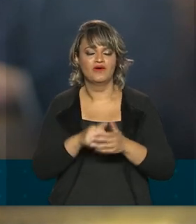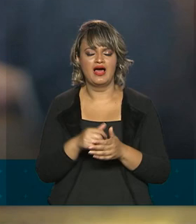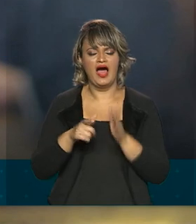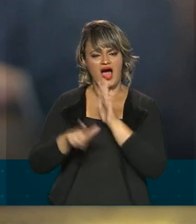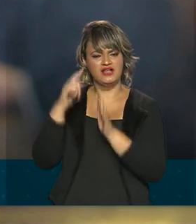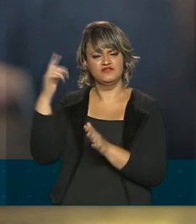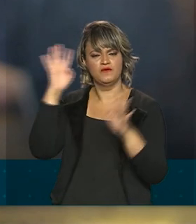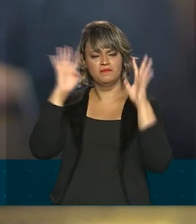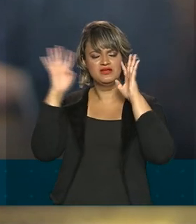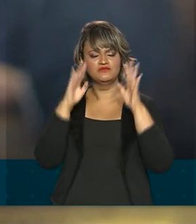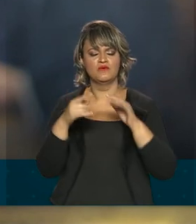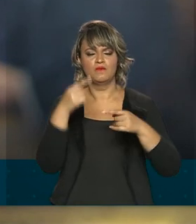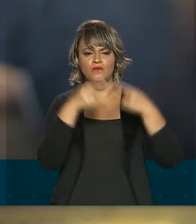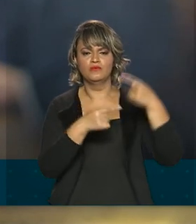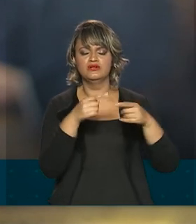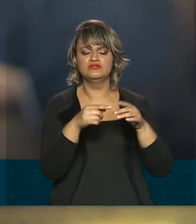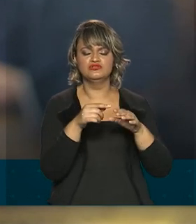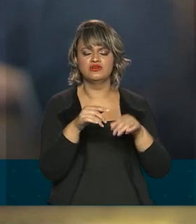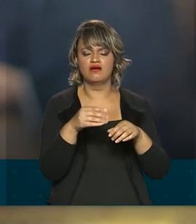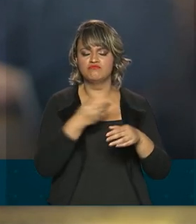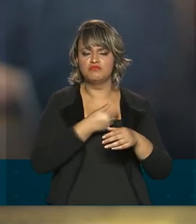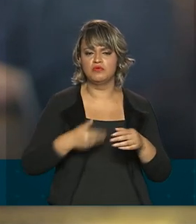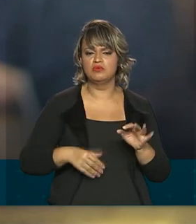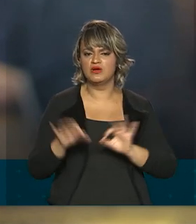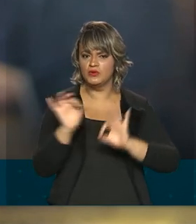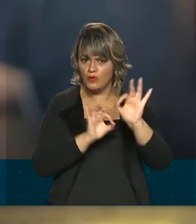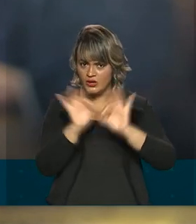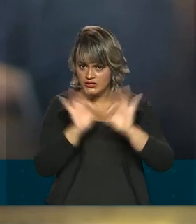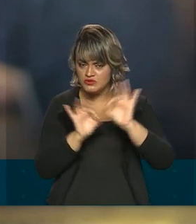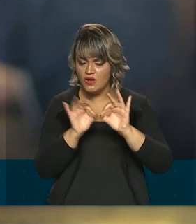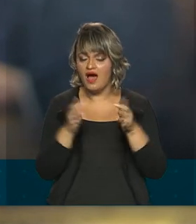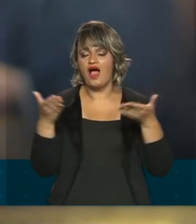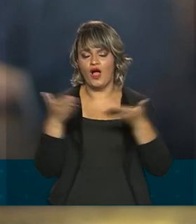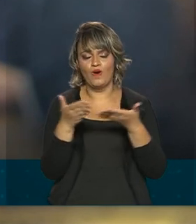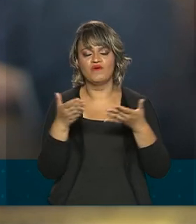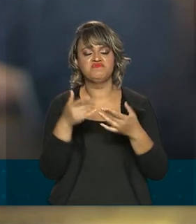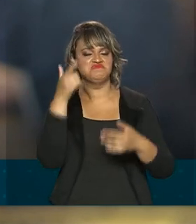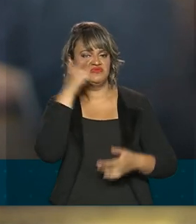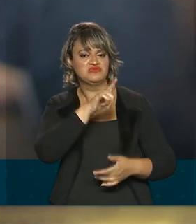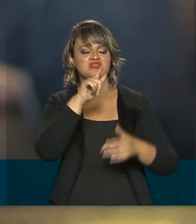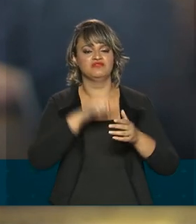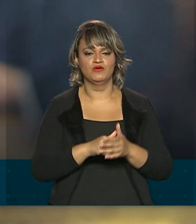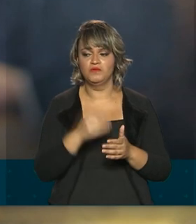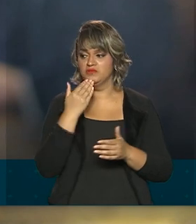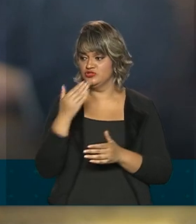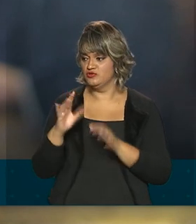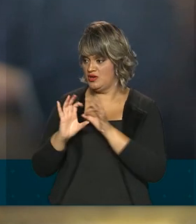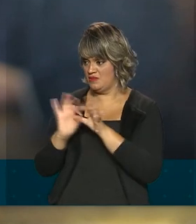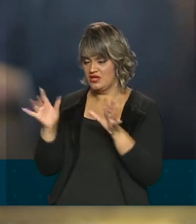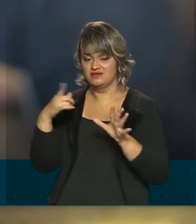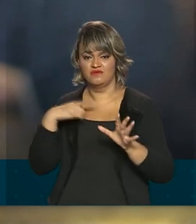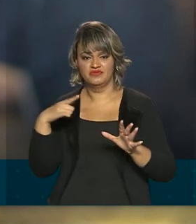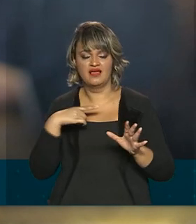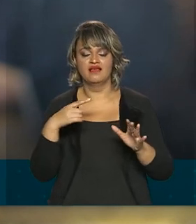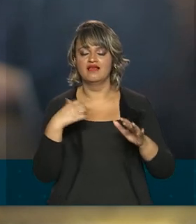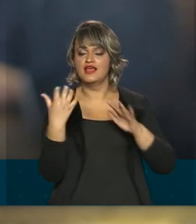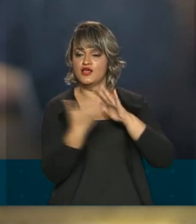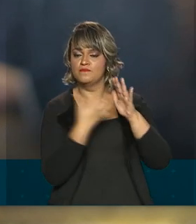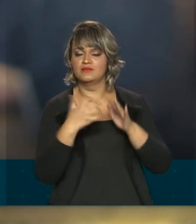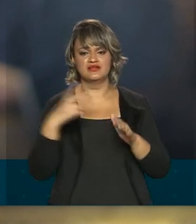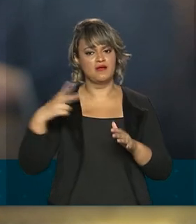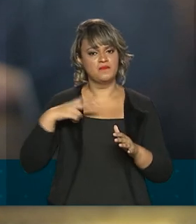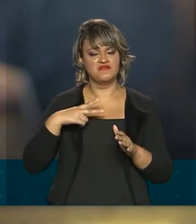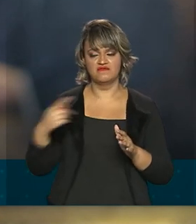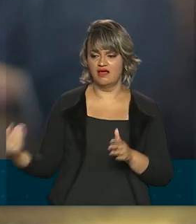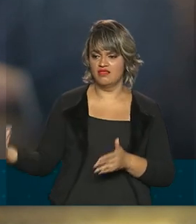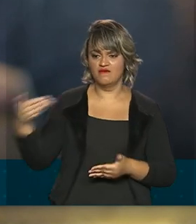pensado quando a política pública foi desenhada está se configurando com esses pedidos de autorização, com empresas dos mais